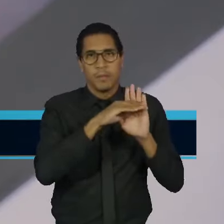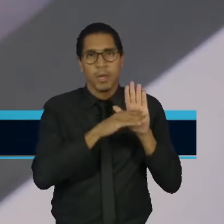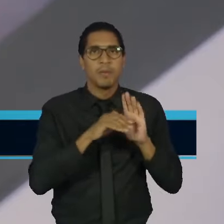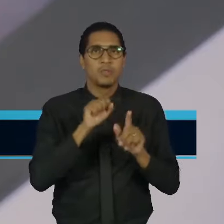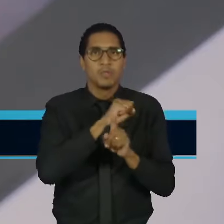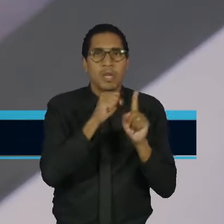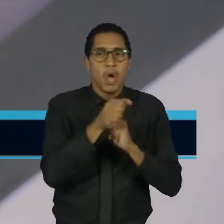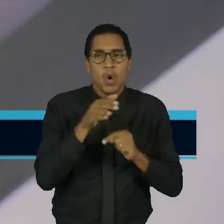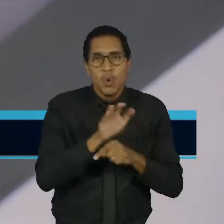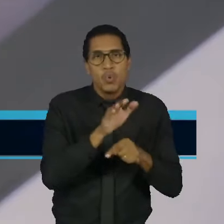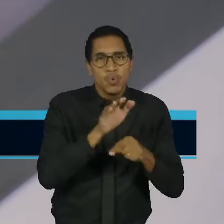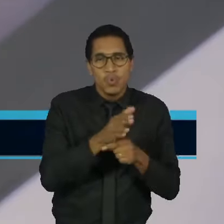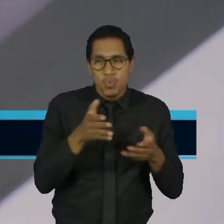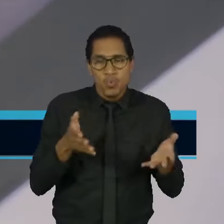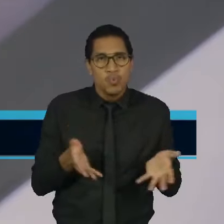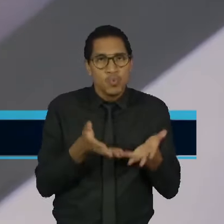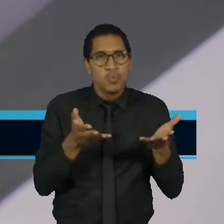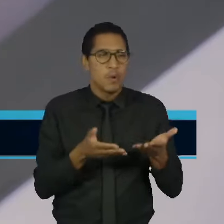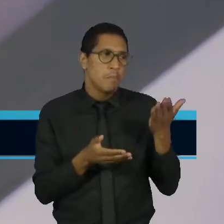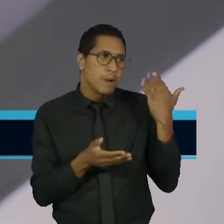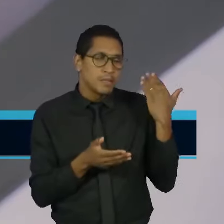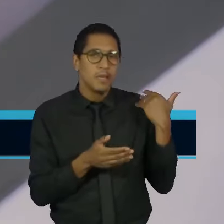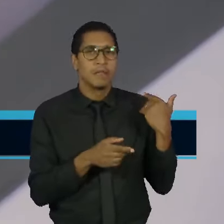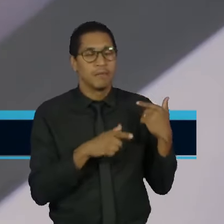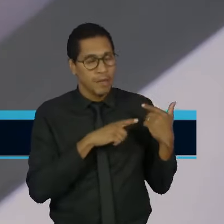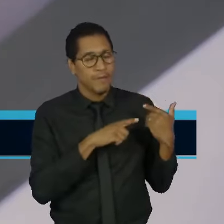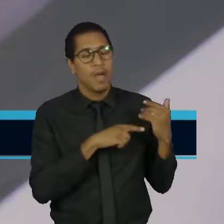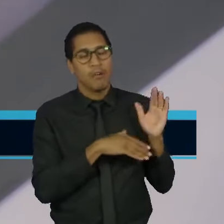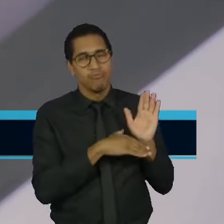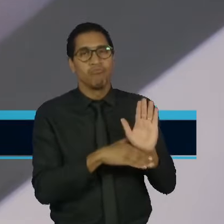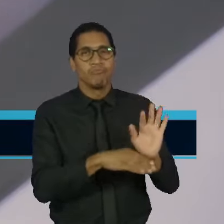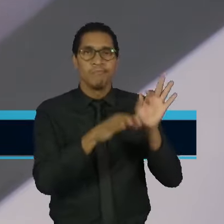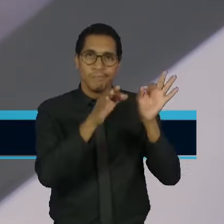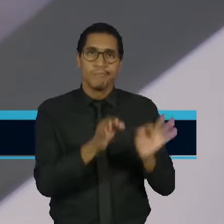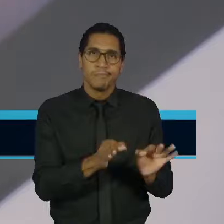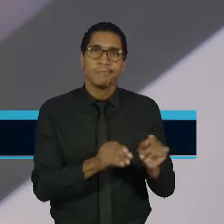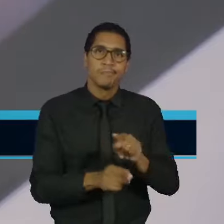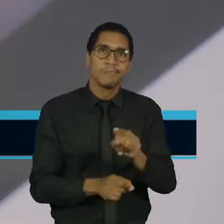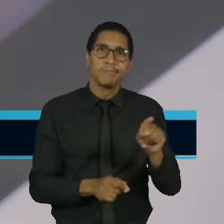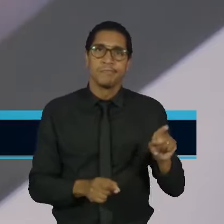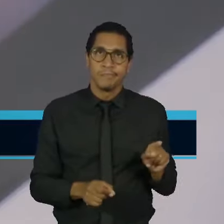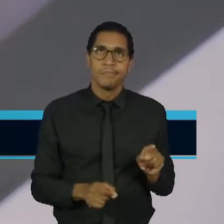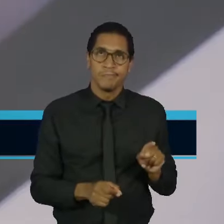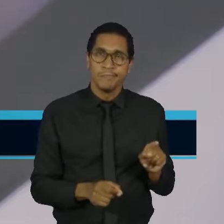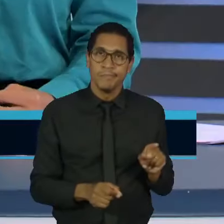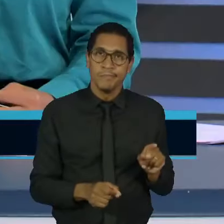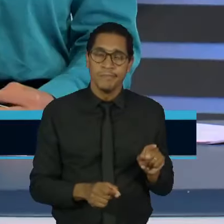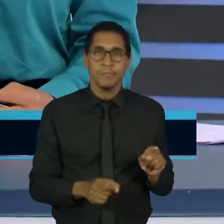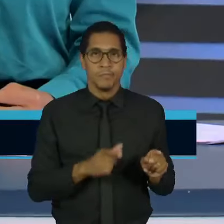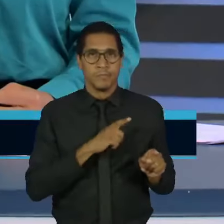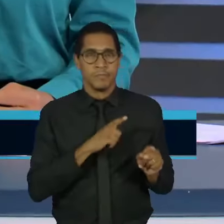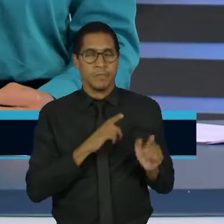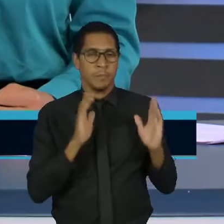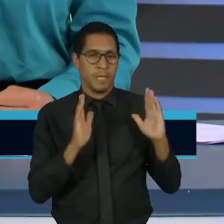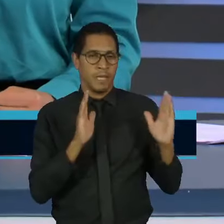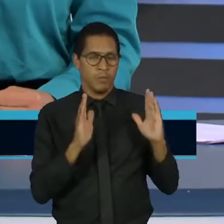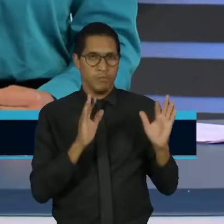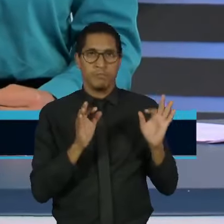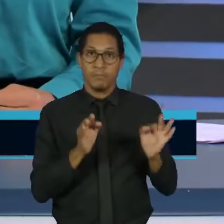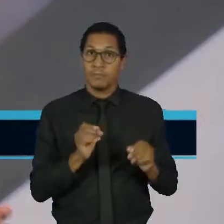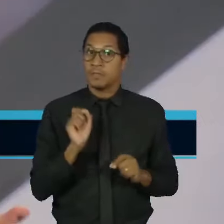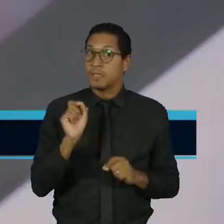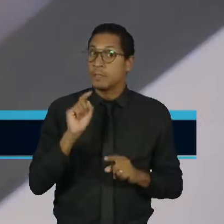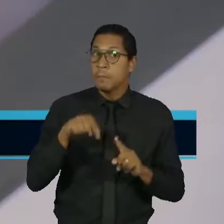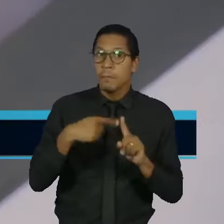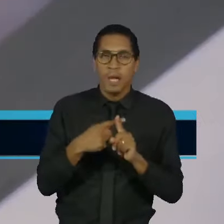acrescentados ali pelo peronismo, pelo kirchnerismo nesse último período. E também